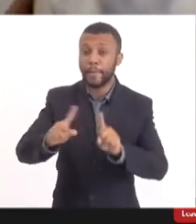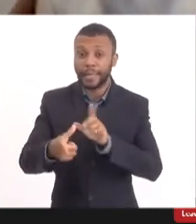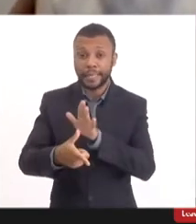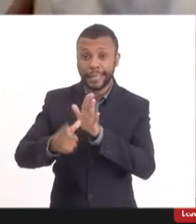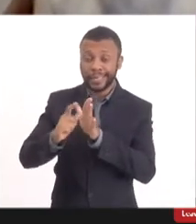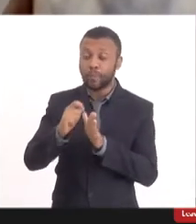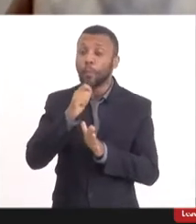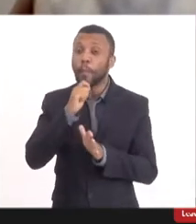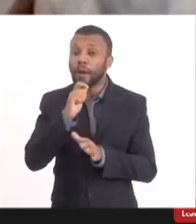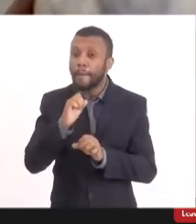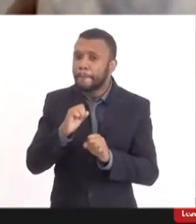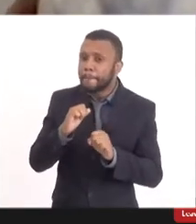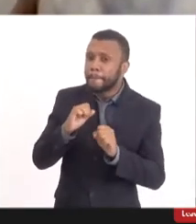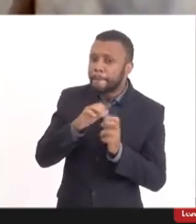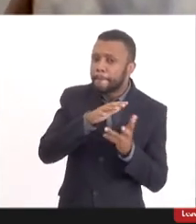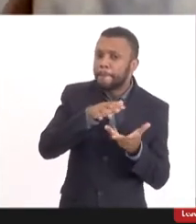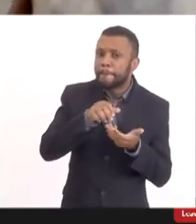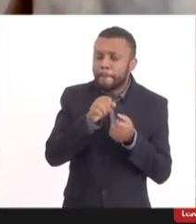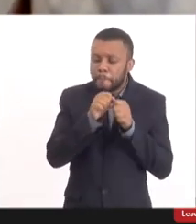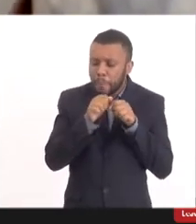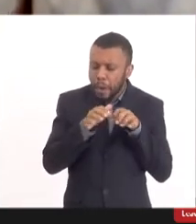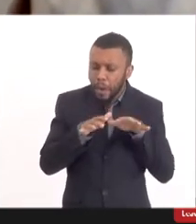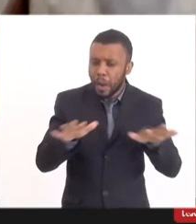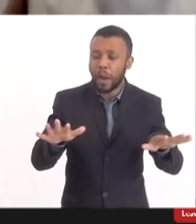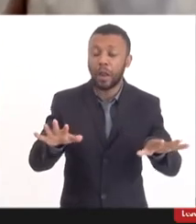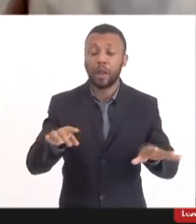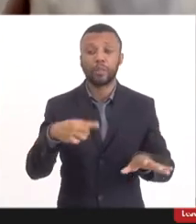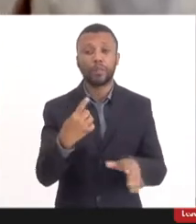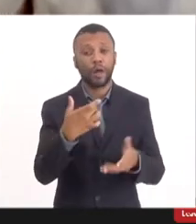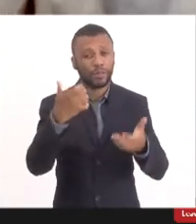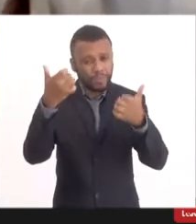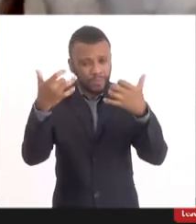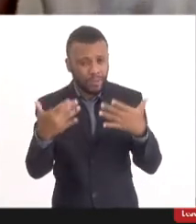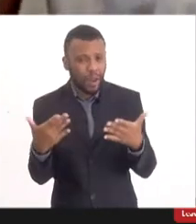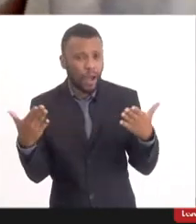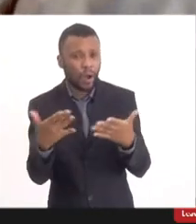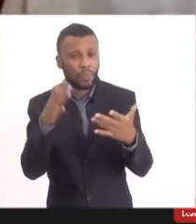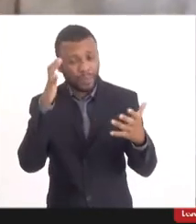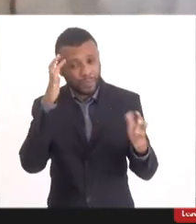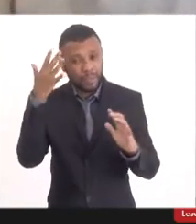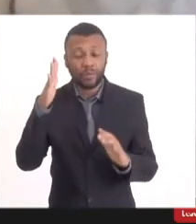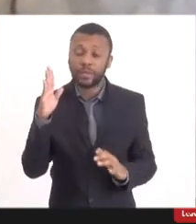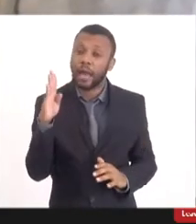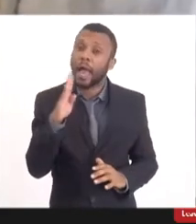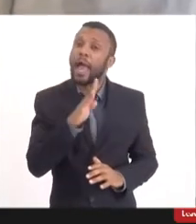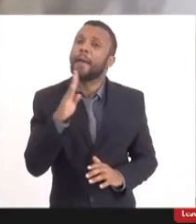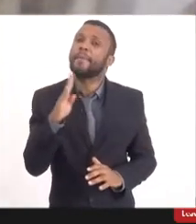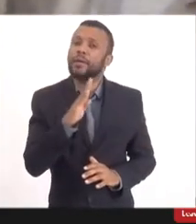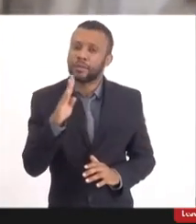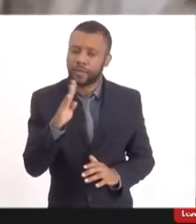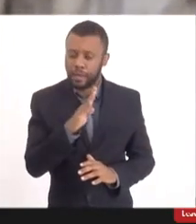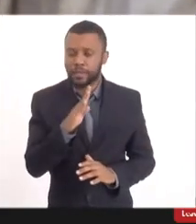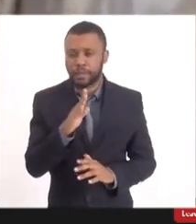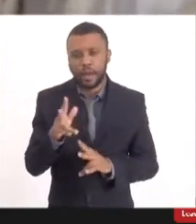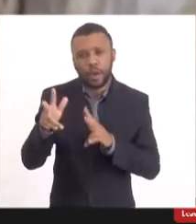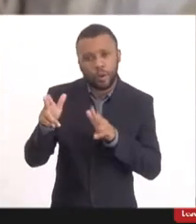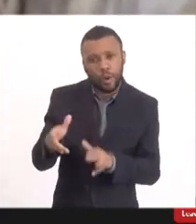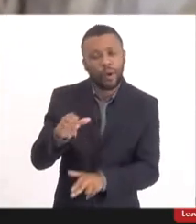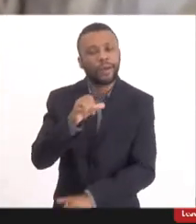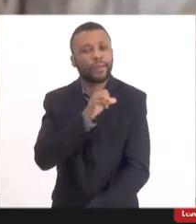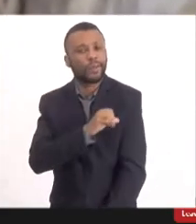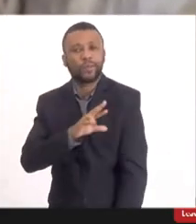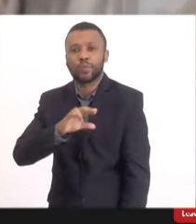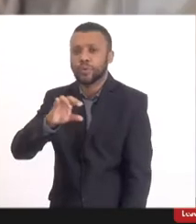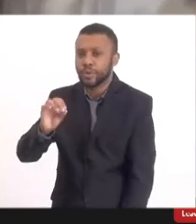hoje. a está falando aqui de uma situação de emergência que nós já temos hoje contabilizados aqui no estado do Rio de Janeiro quase 71